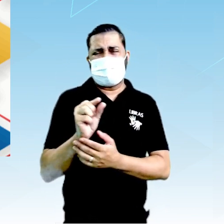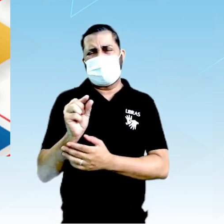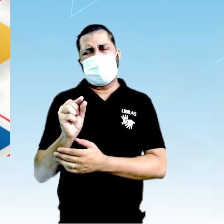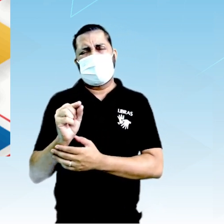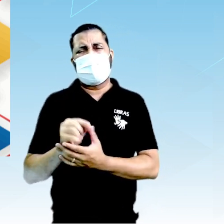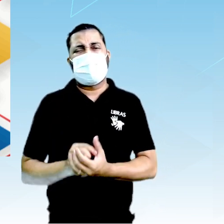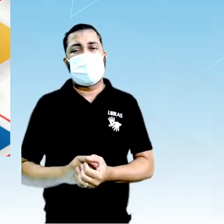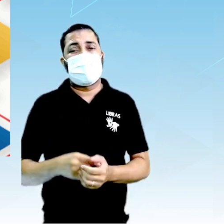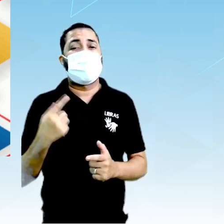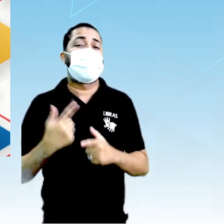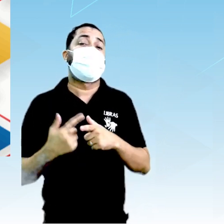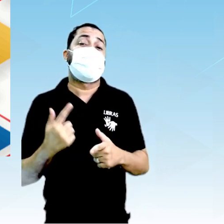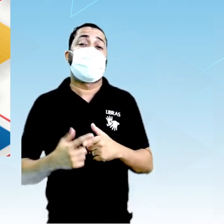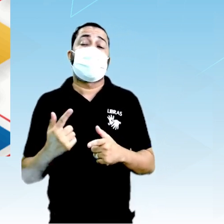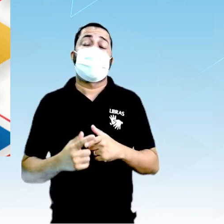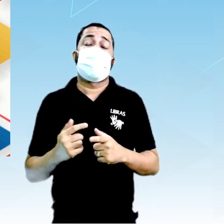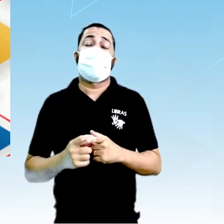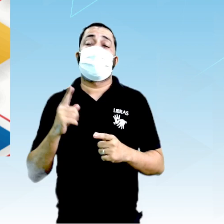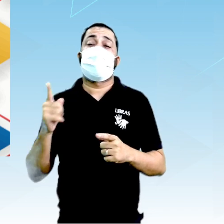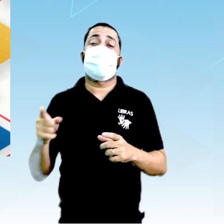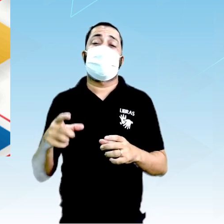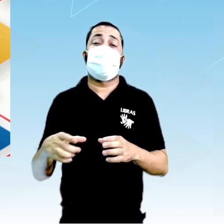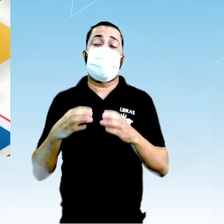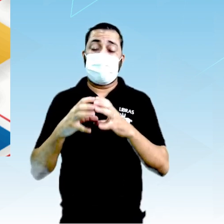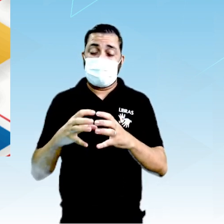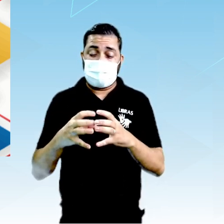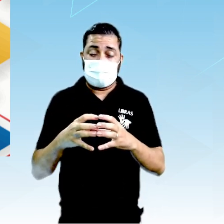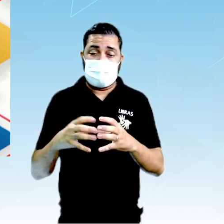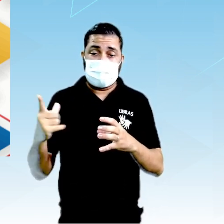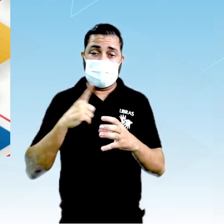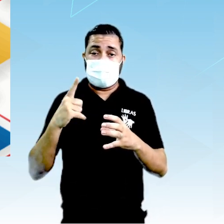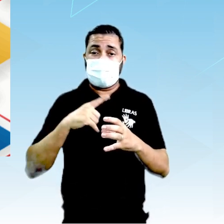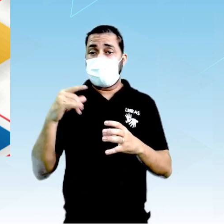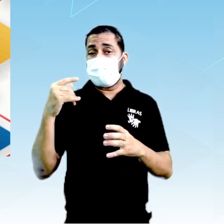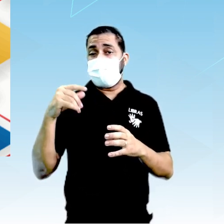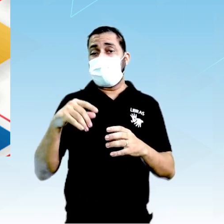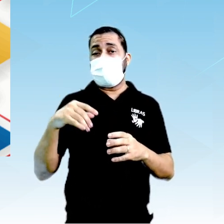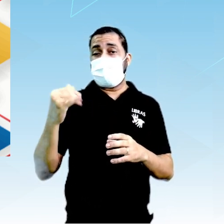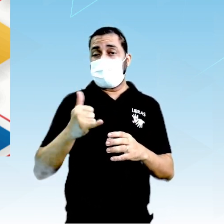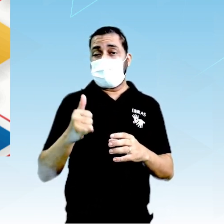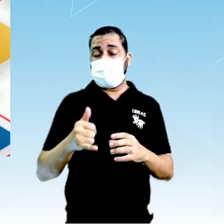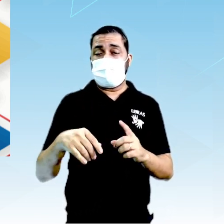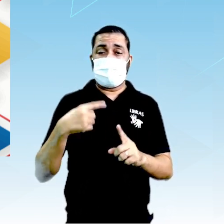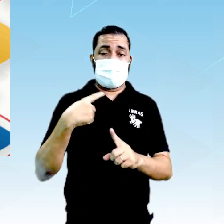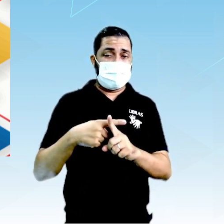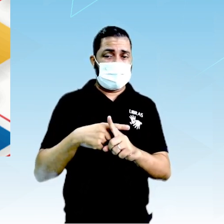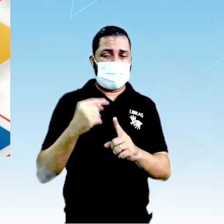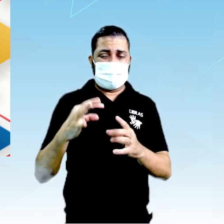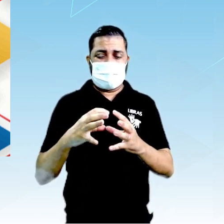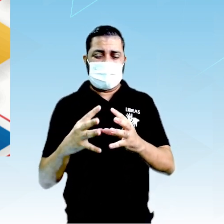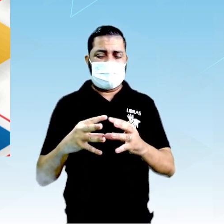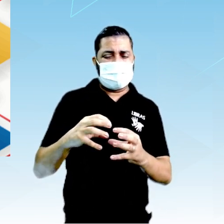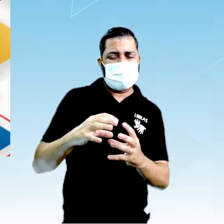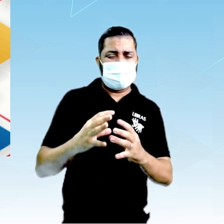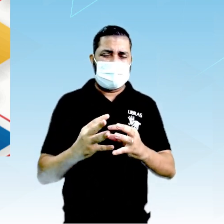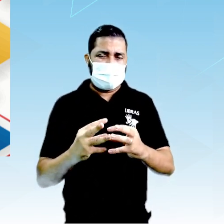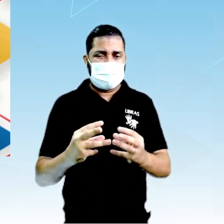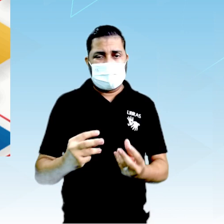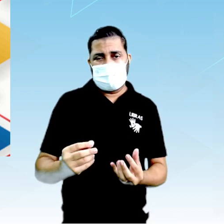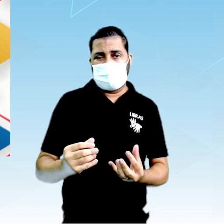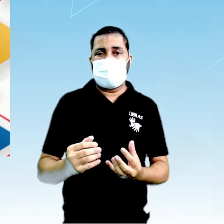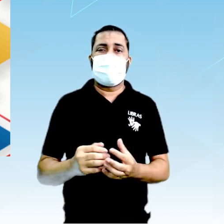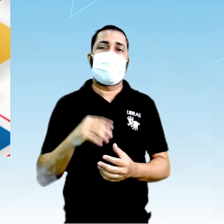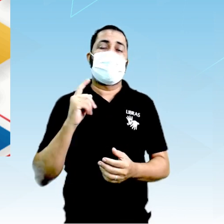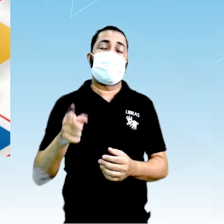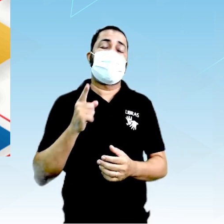pequenos, porque apesar dessa esfera ter carga positiva, ela é gelatinosa, ela se deforma, então ela abre